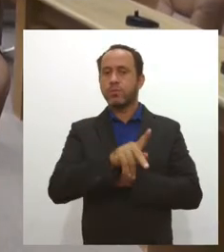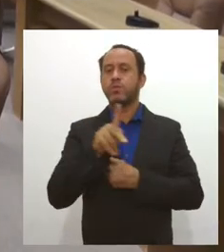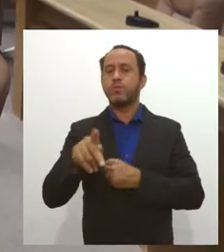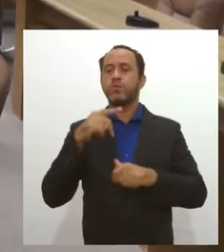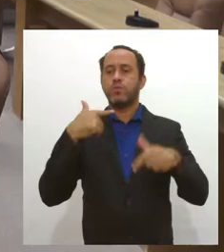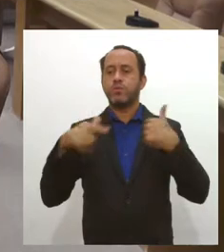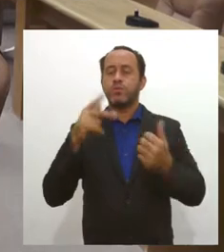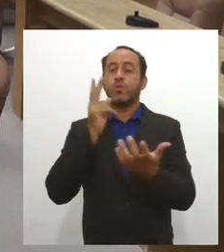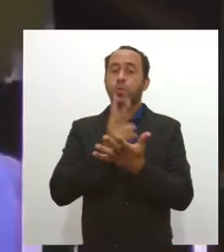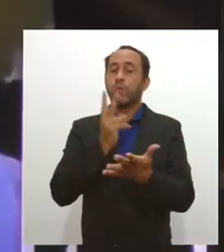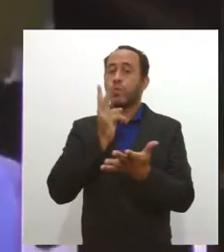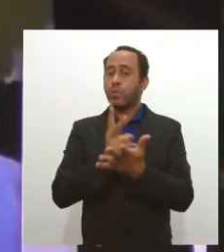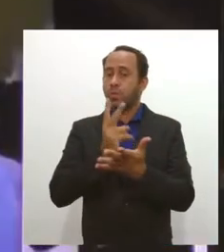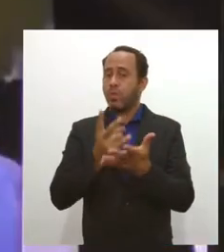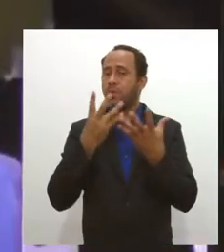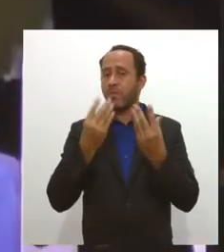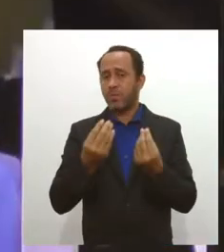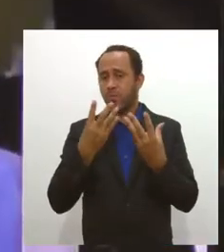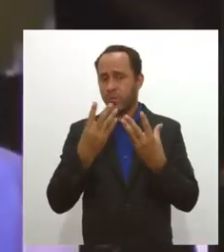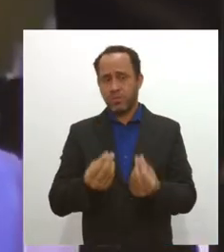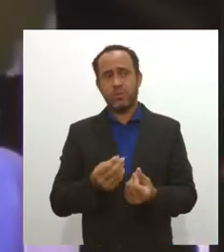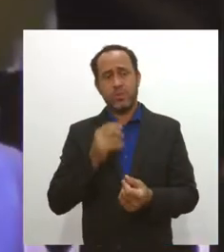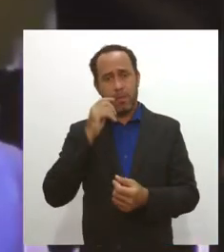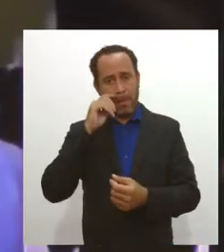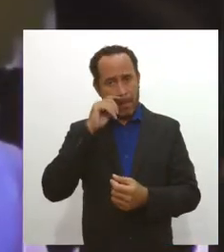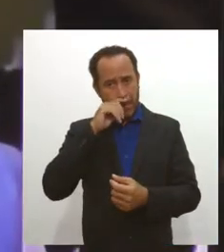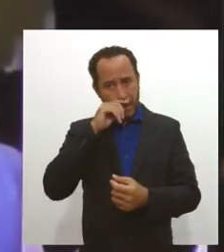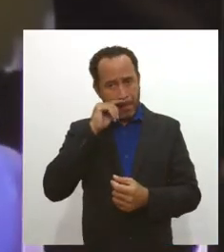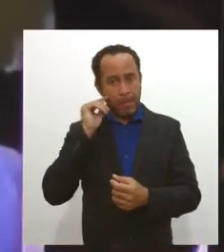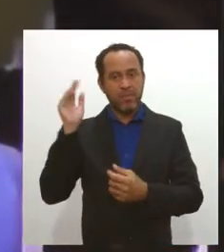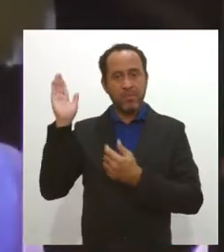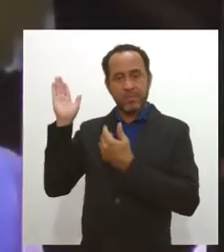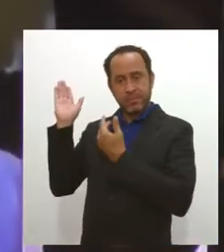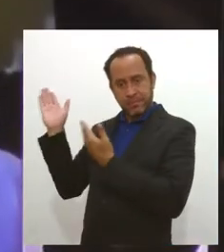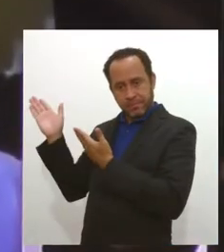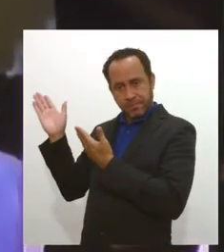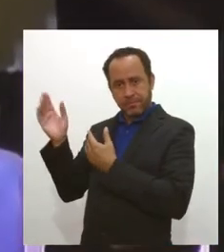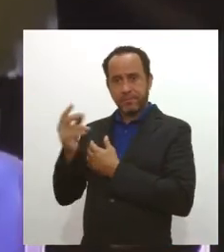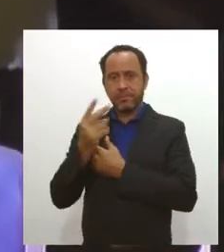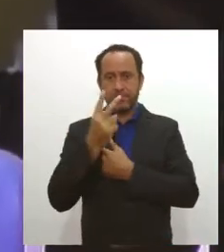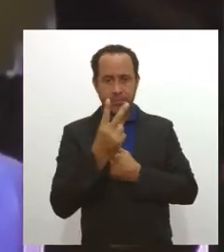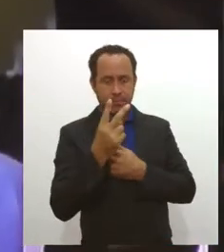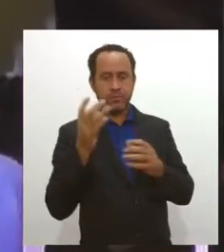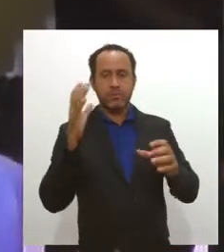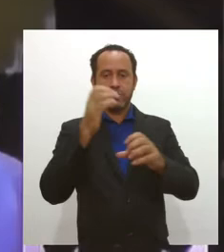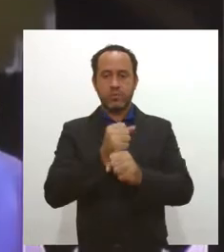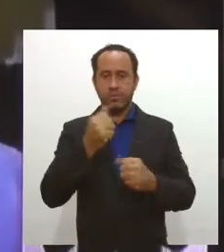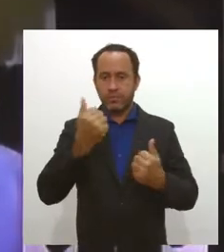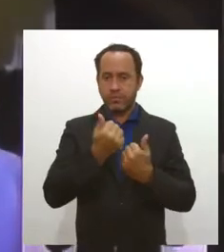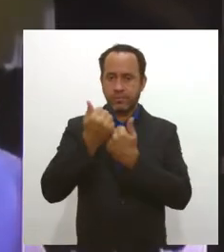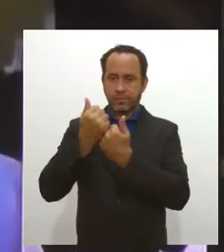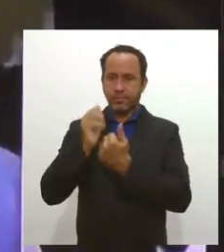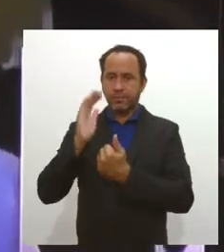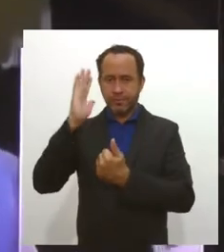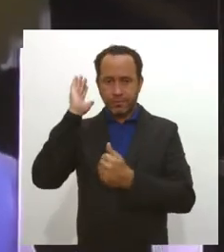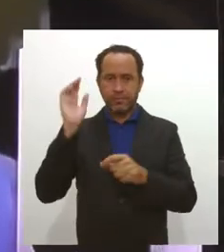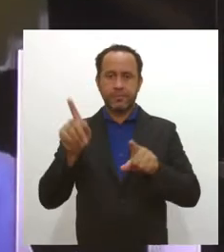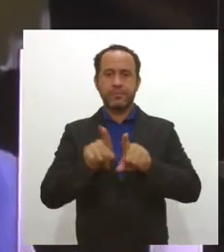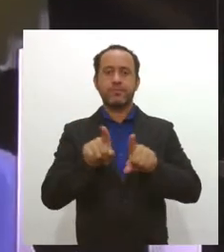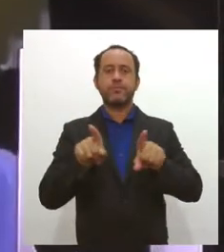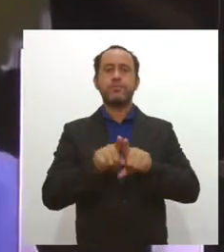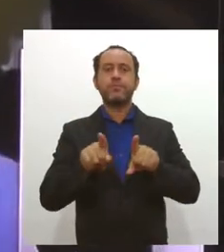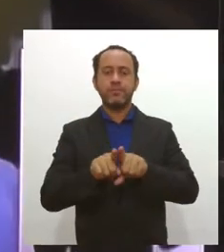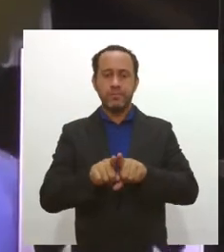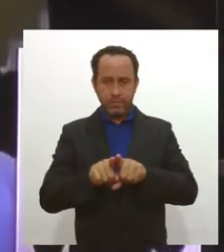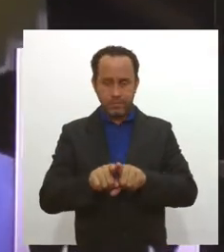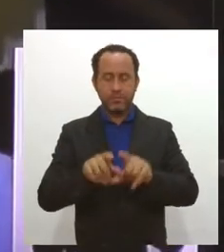continuam trabalhando muito. O deputado Francisco Gualberto e a deputada Maria Mendonça se somaram às declarações do deputado Irã Barbosa e